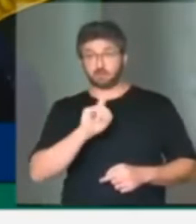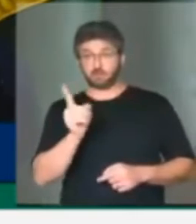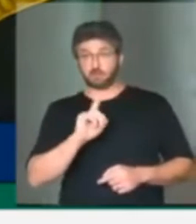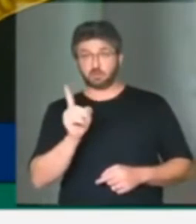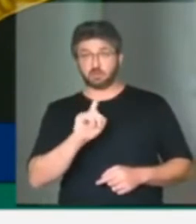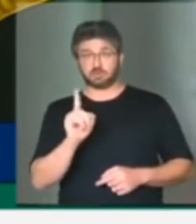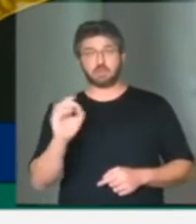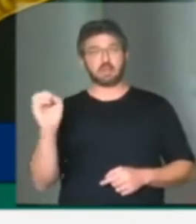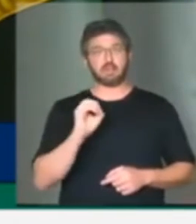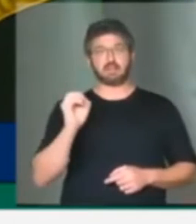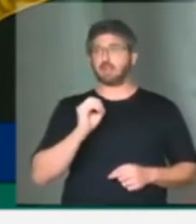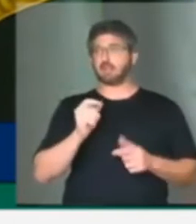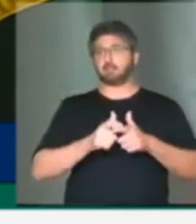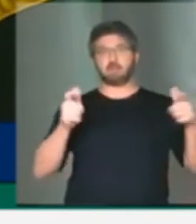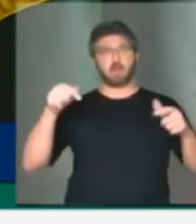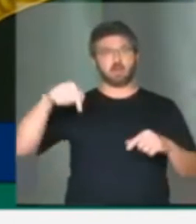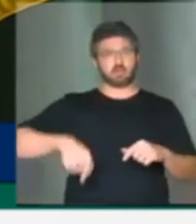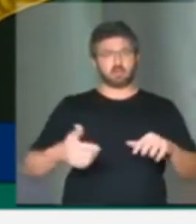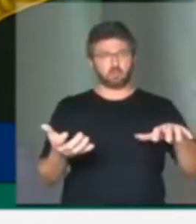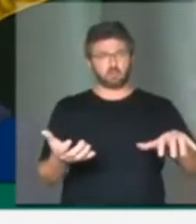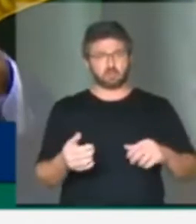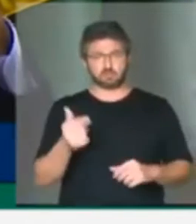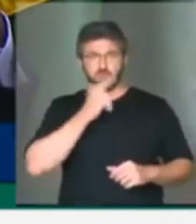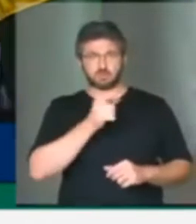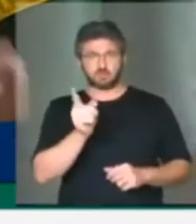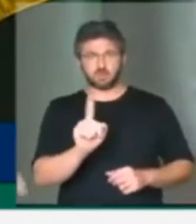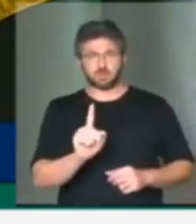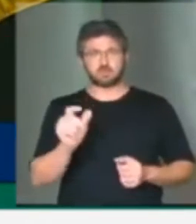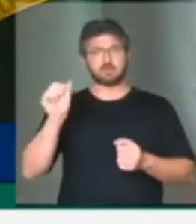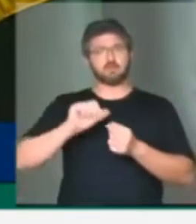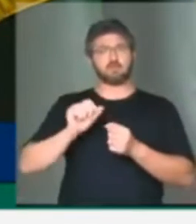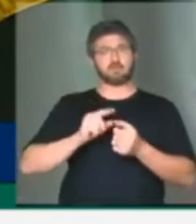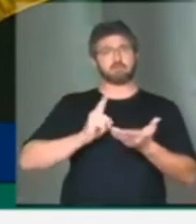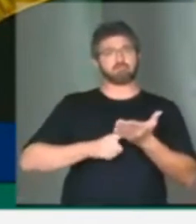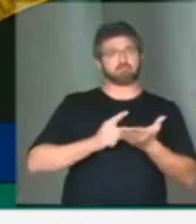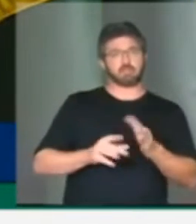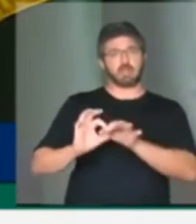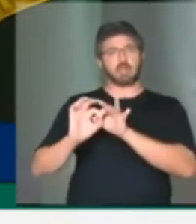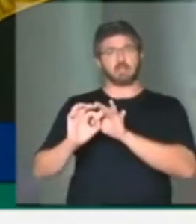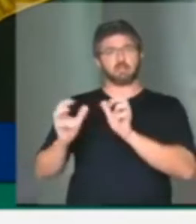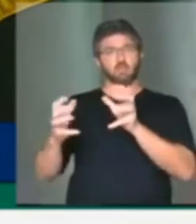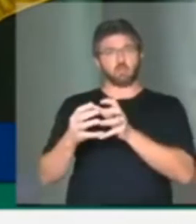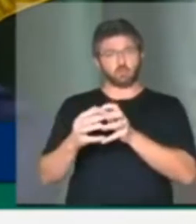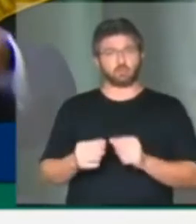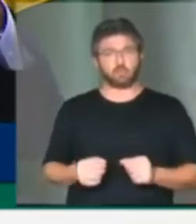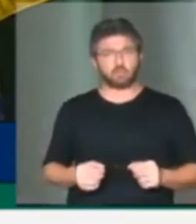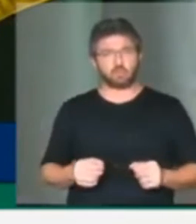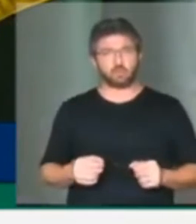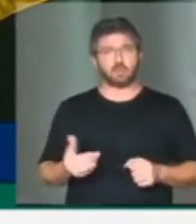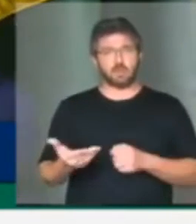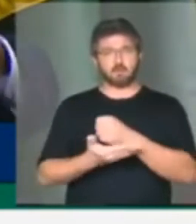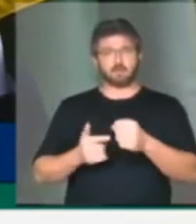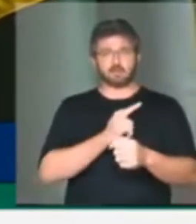maioria nesse Congresso, não consegue estabelecer alianças, se o governo não